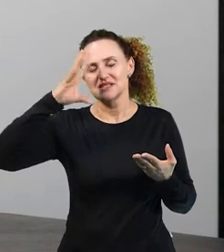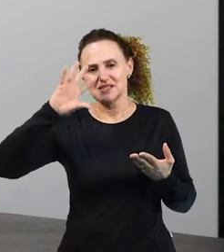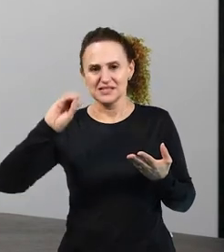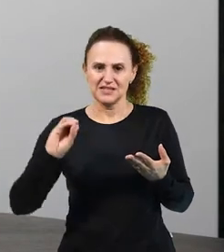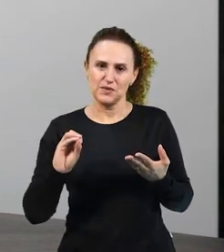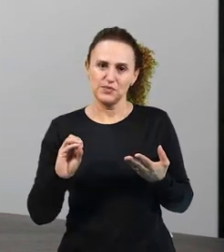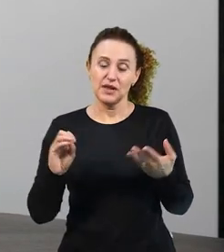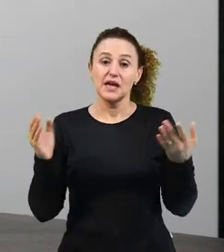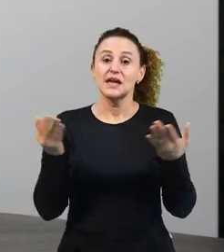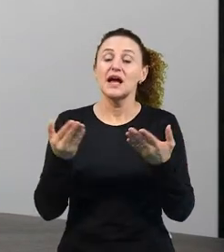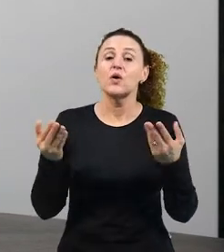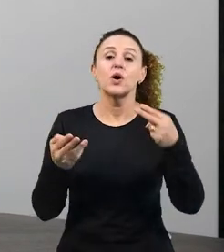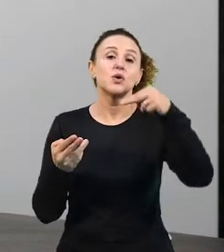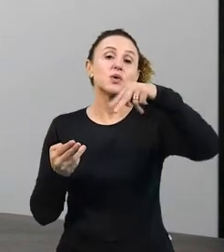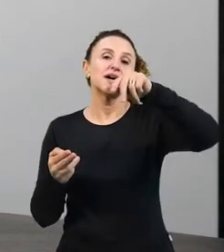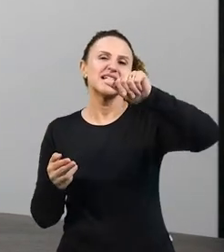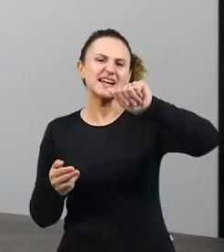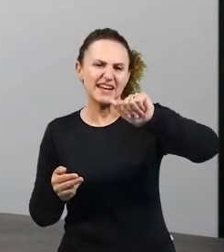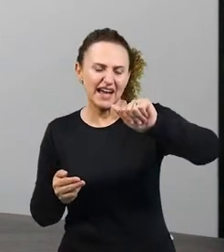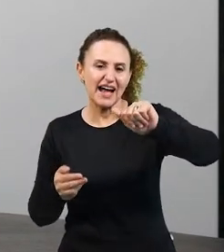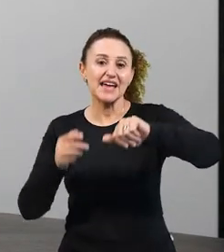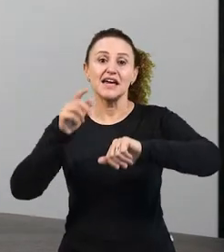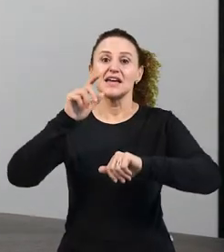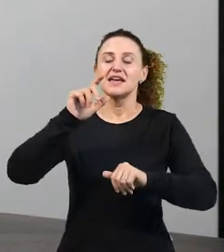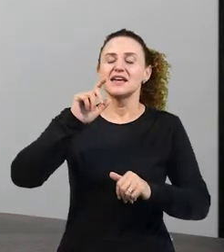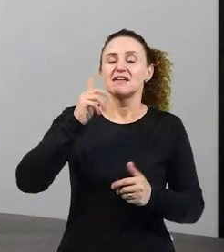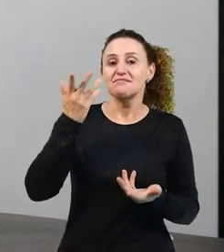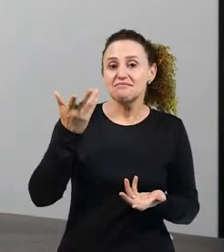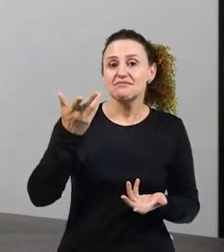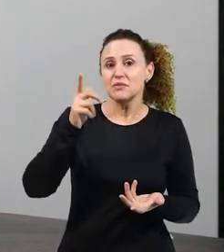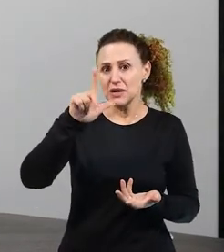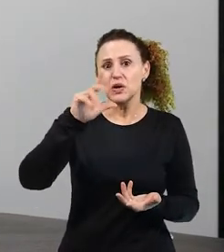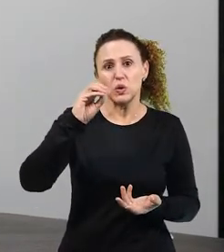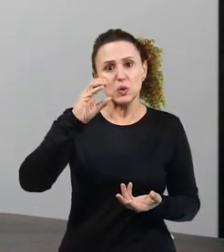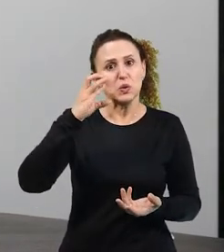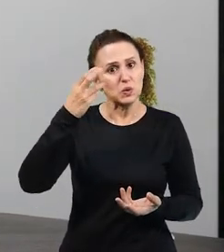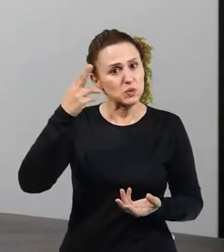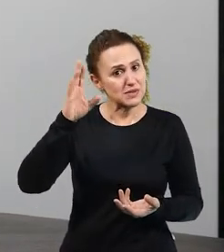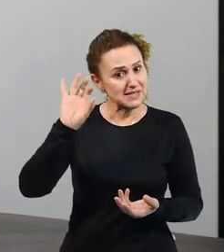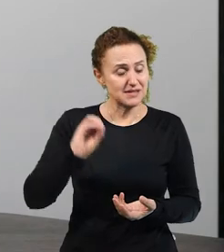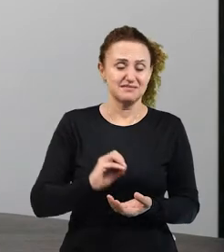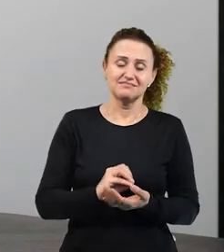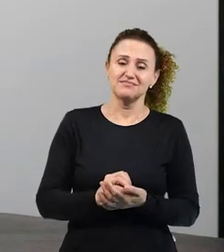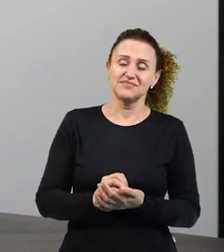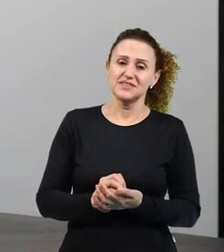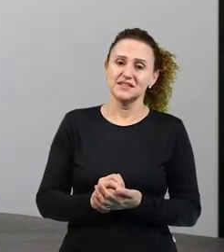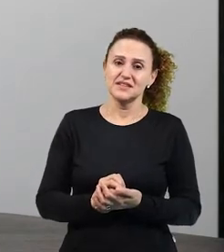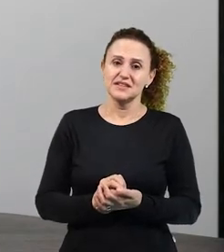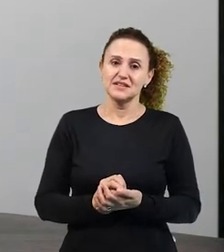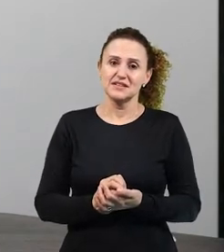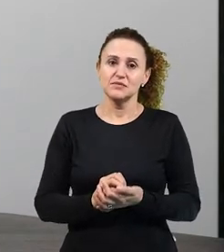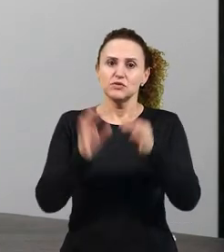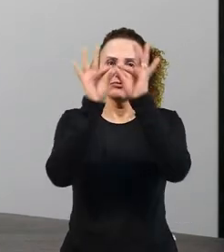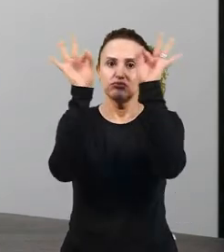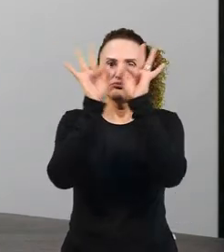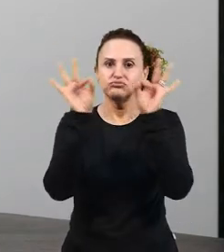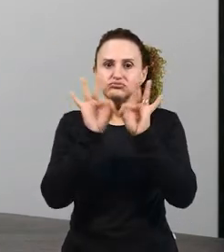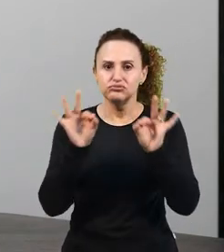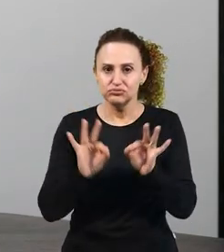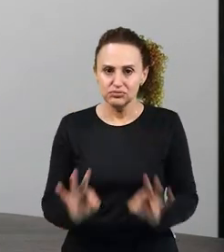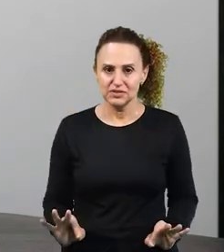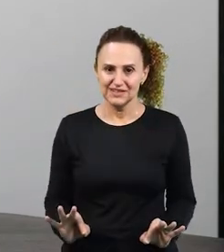adverbial que indica lugar. E o outro na carteira também, porque é uma carteira que está em cima da carteira, em cima da carteira.